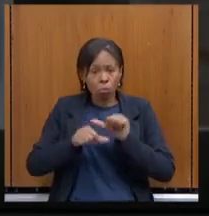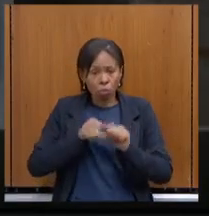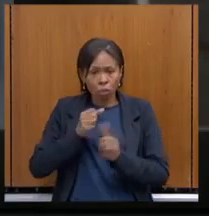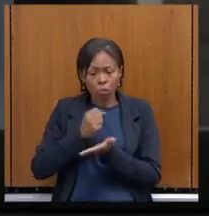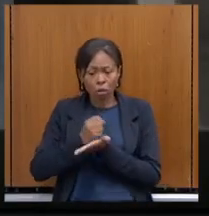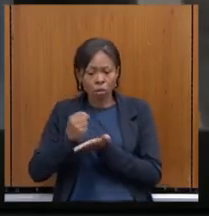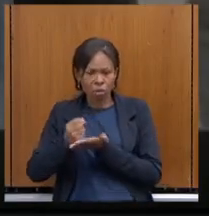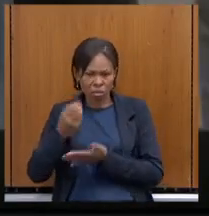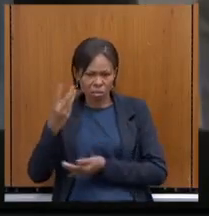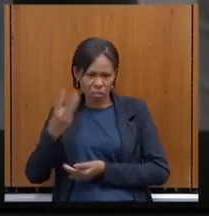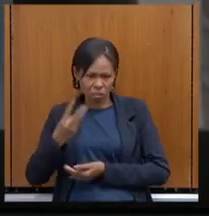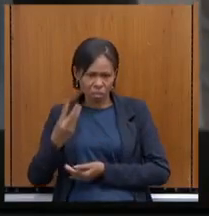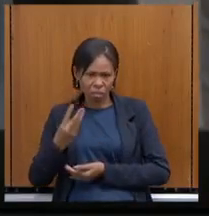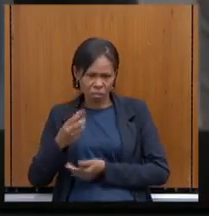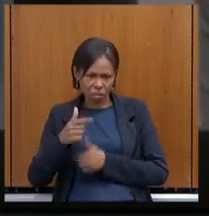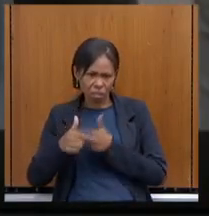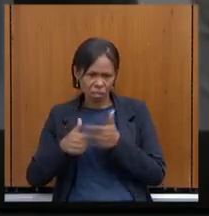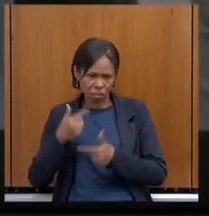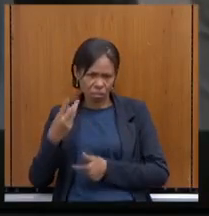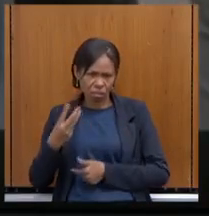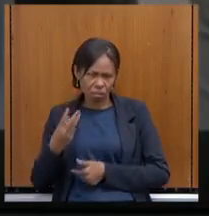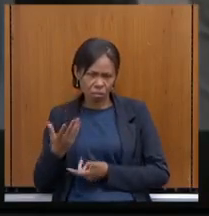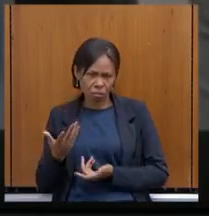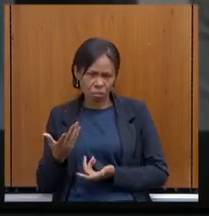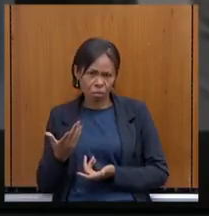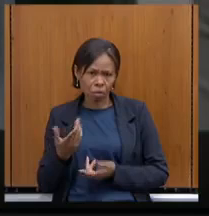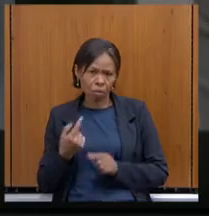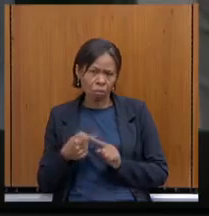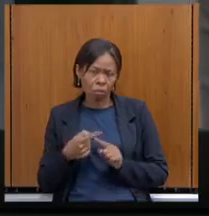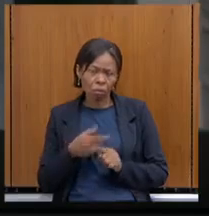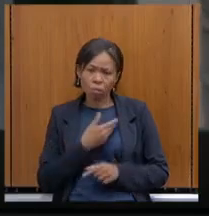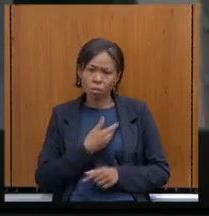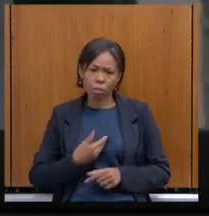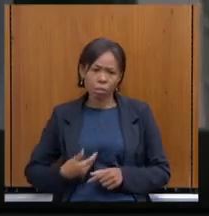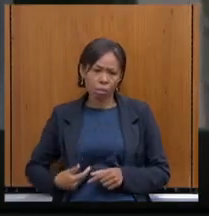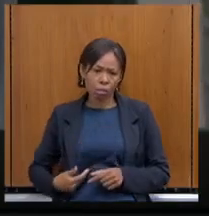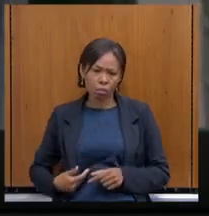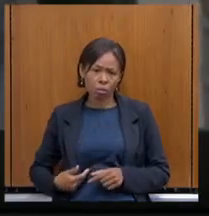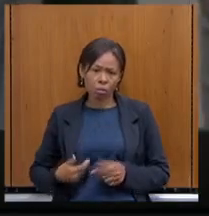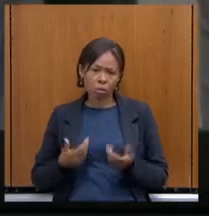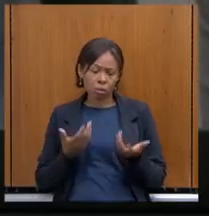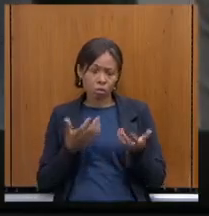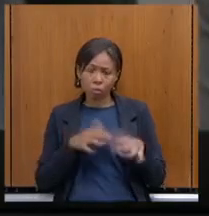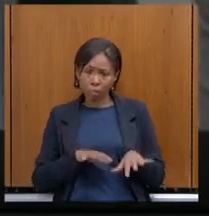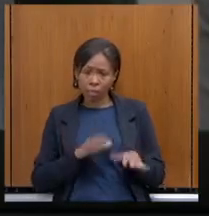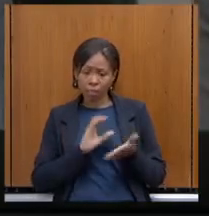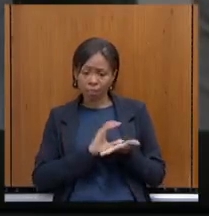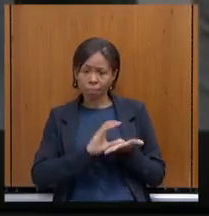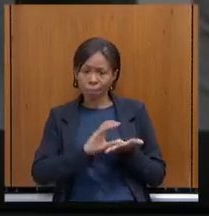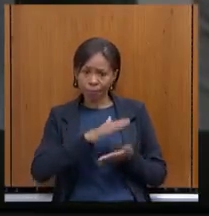que o Estado não pretende investir mais nessas áreas importantes?